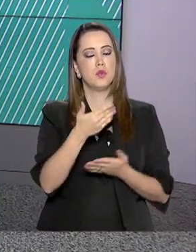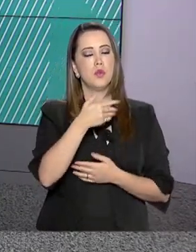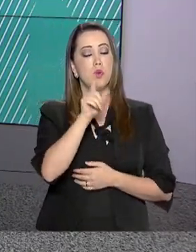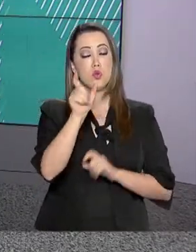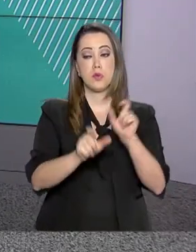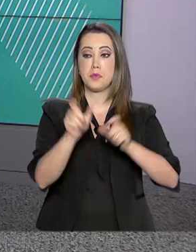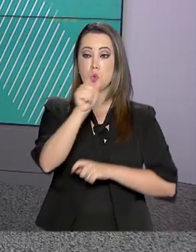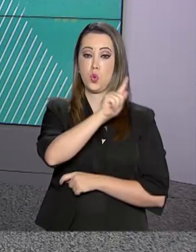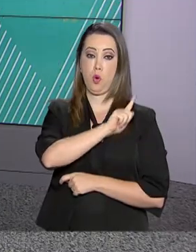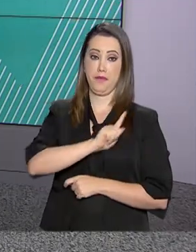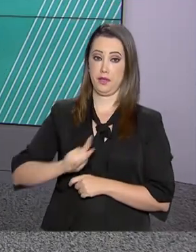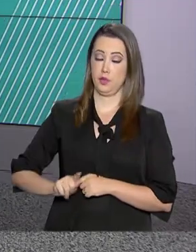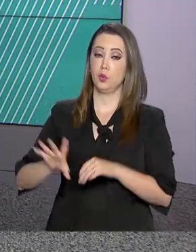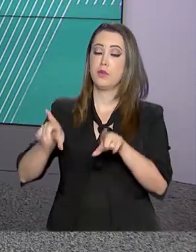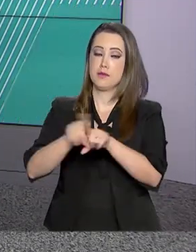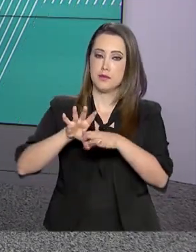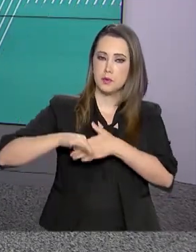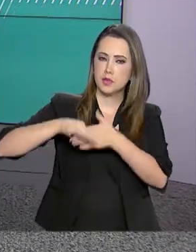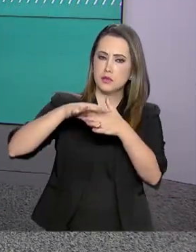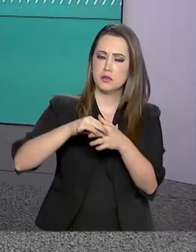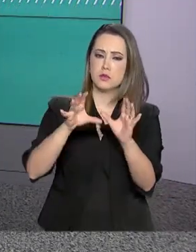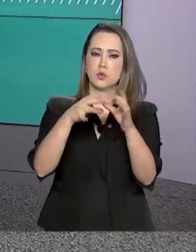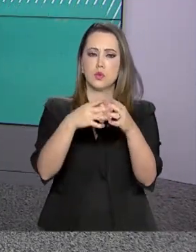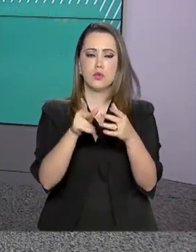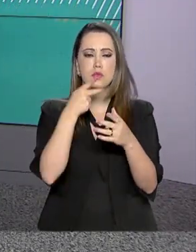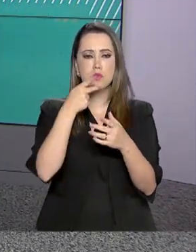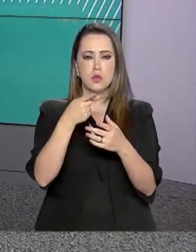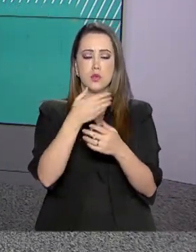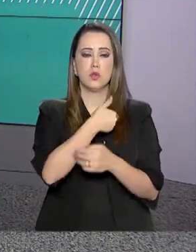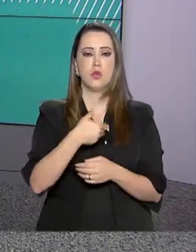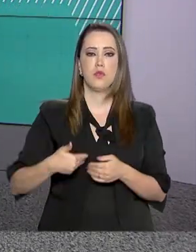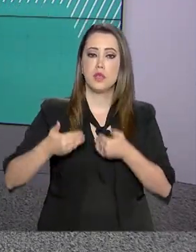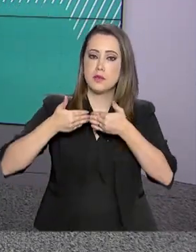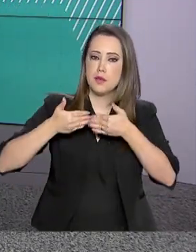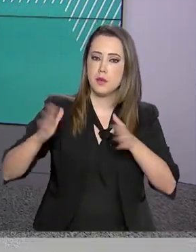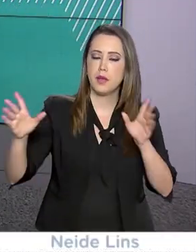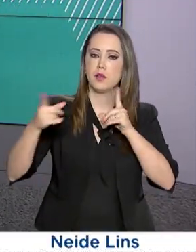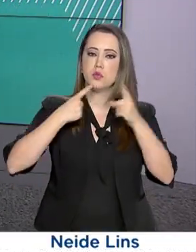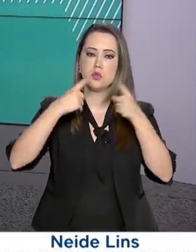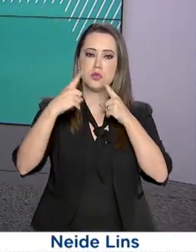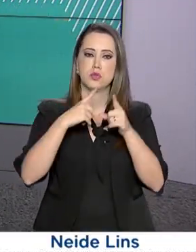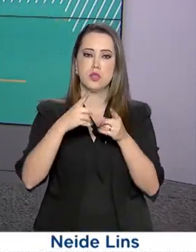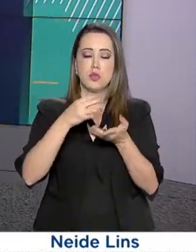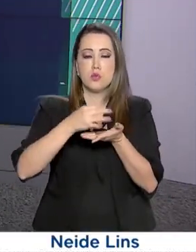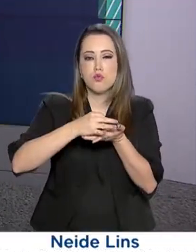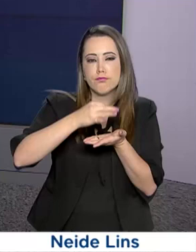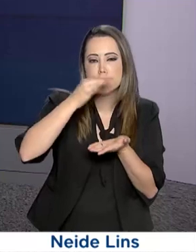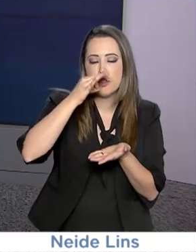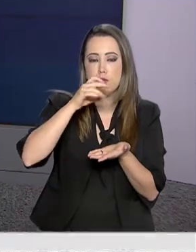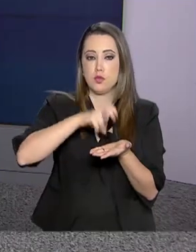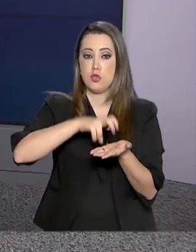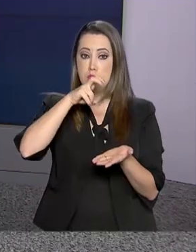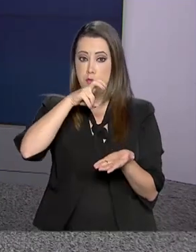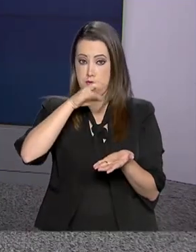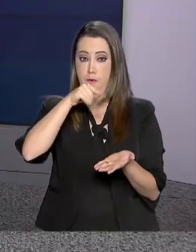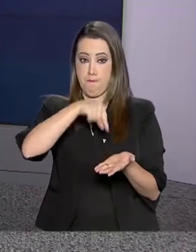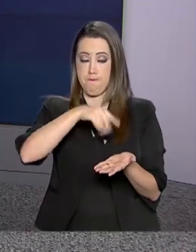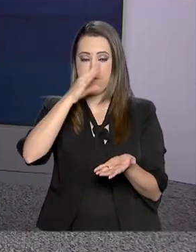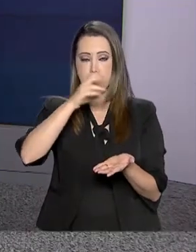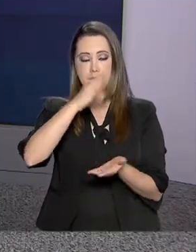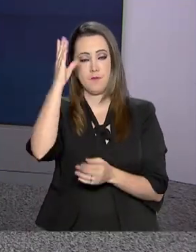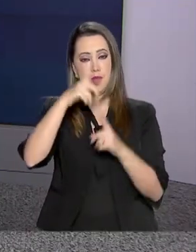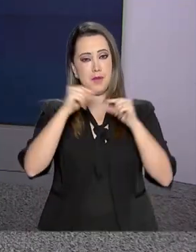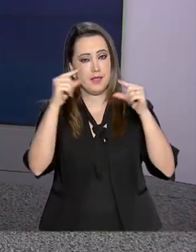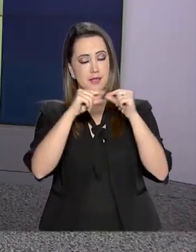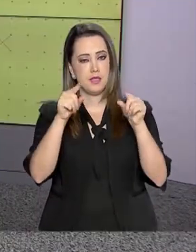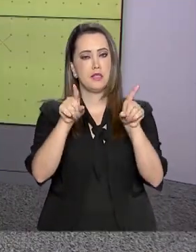governadores e líderes partidários que o governo está aberto ao diálogo. Foi durante um café da manhã em Brasília. O presidente também cumpriu a agenda